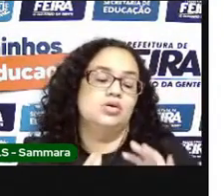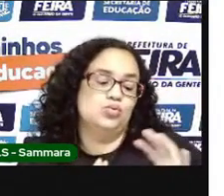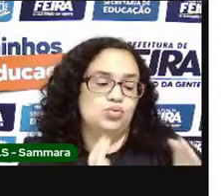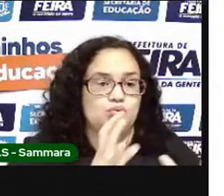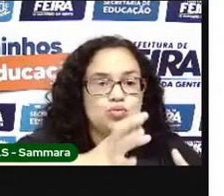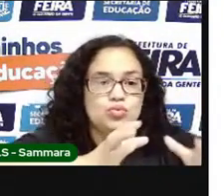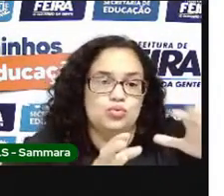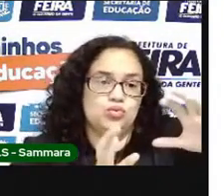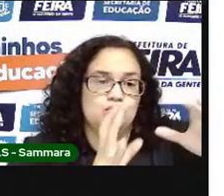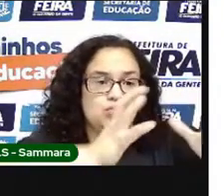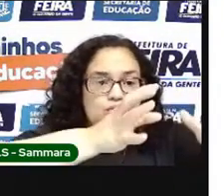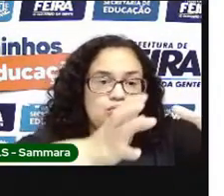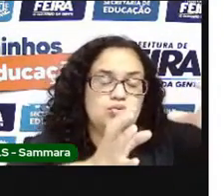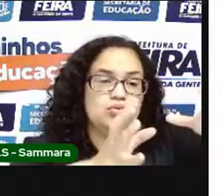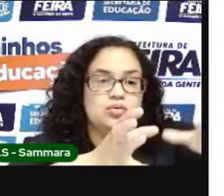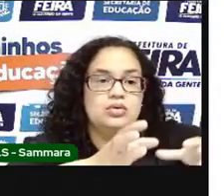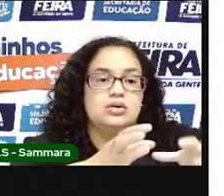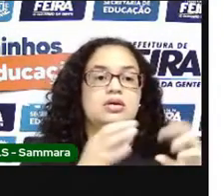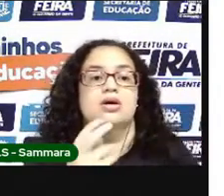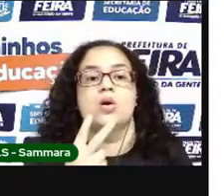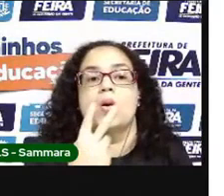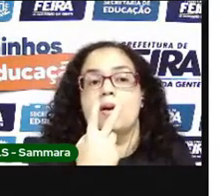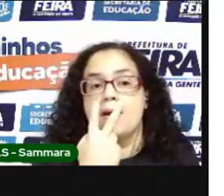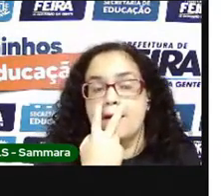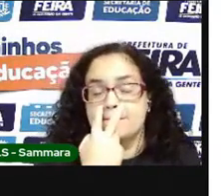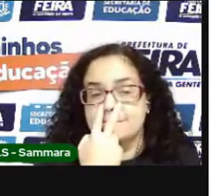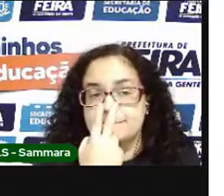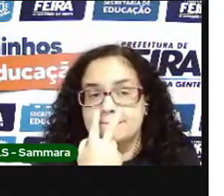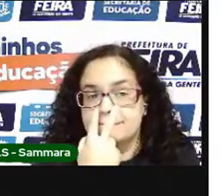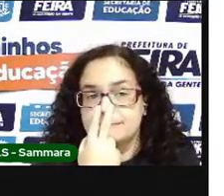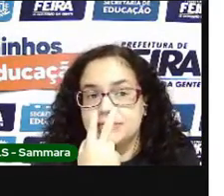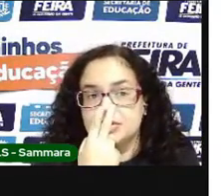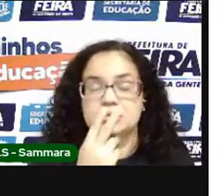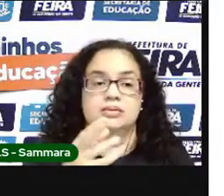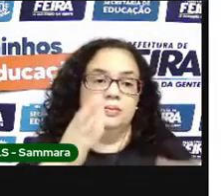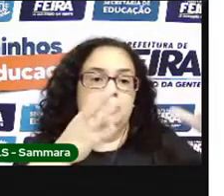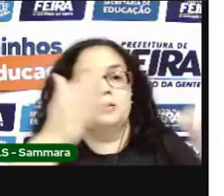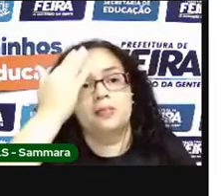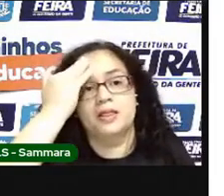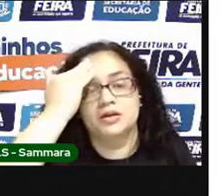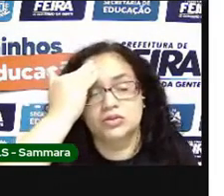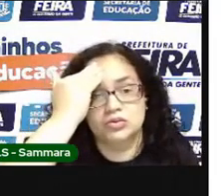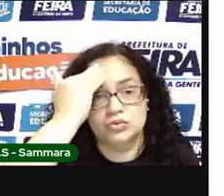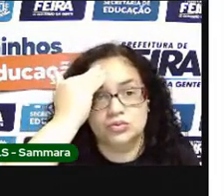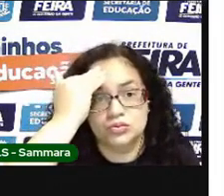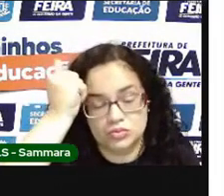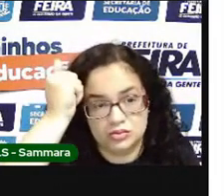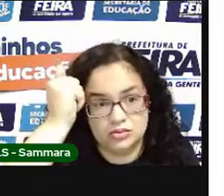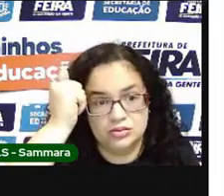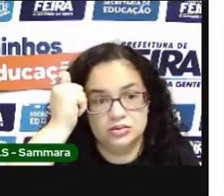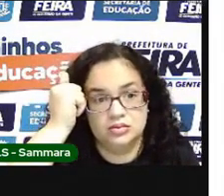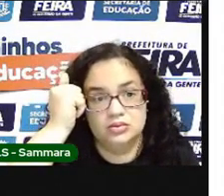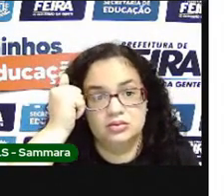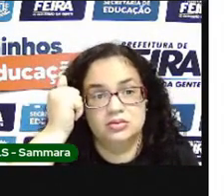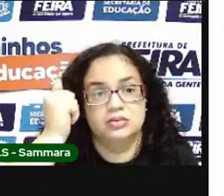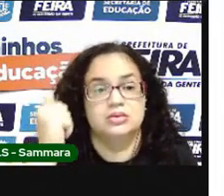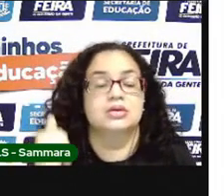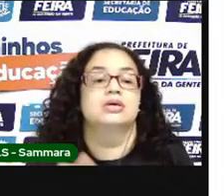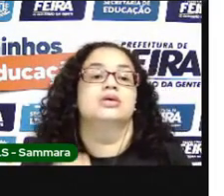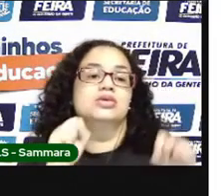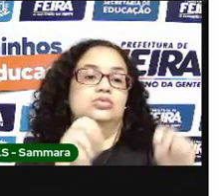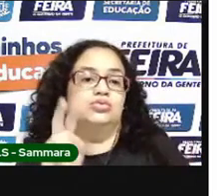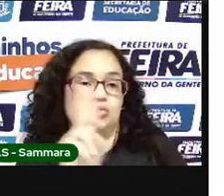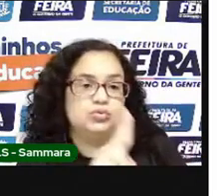ele se enrolar, ele é comparado com uma bola. E vocês sabiam que esse tatu bola, ele já foi